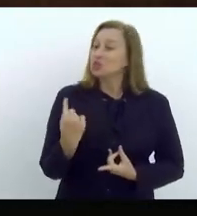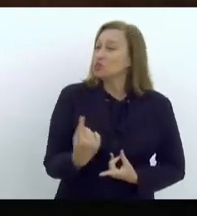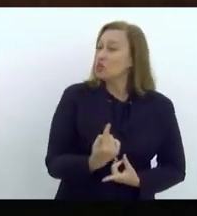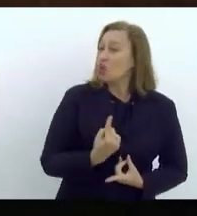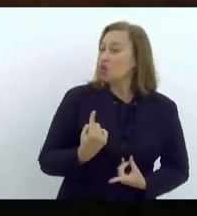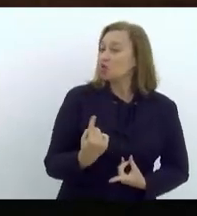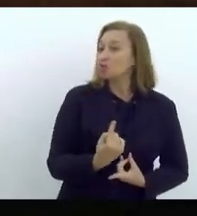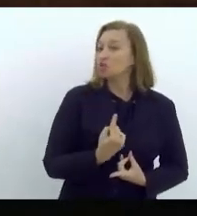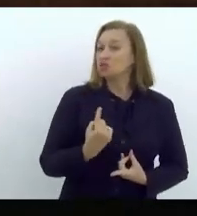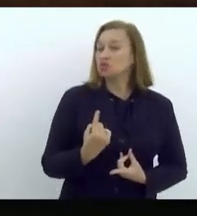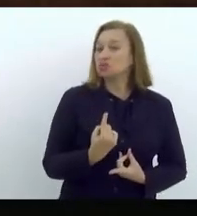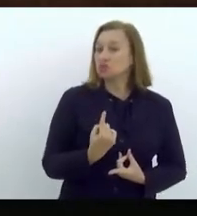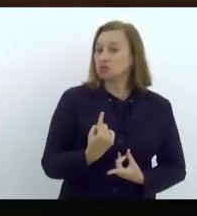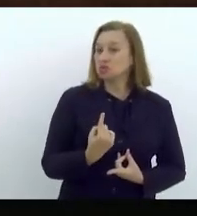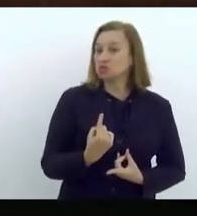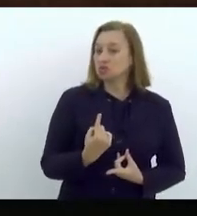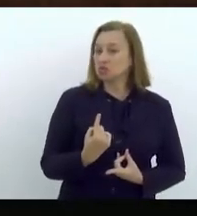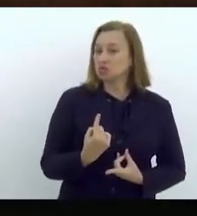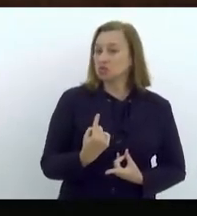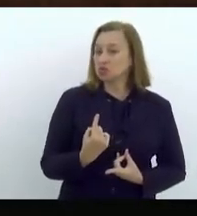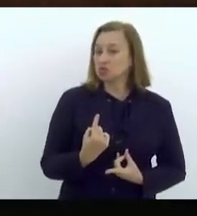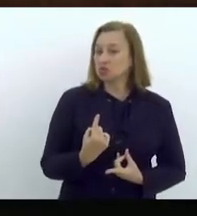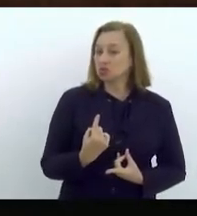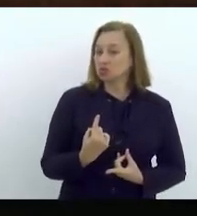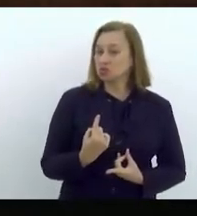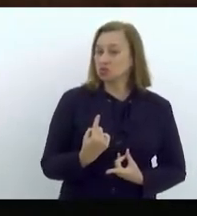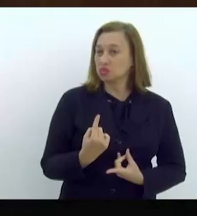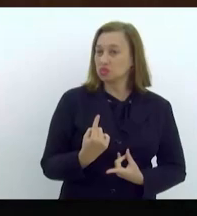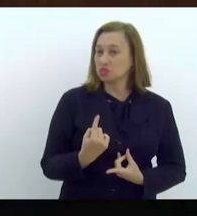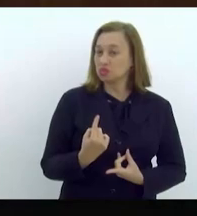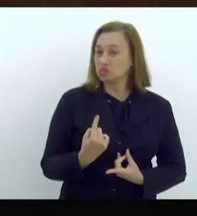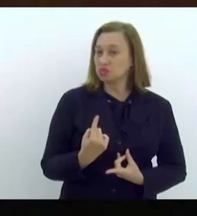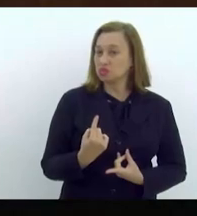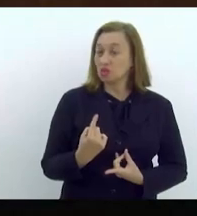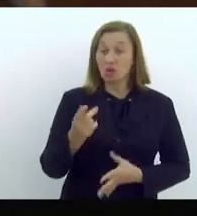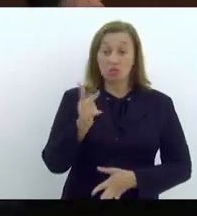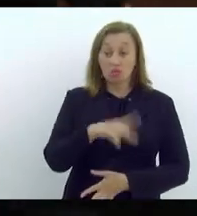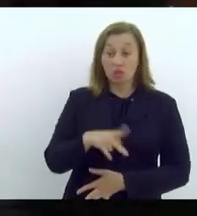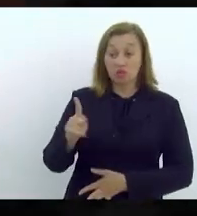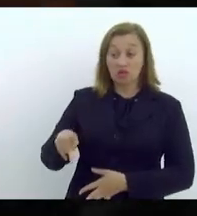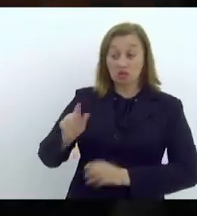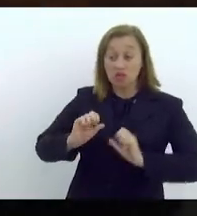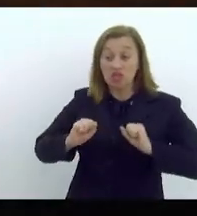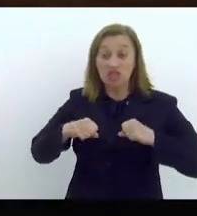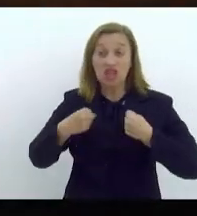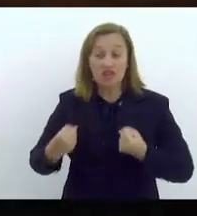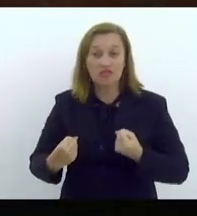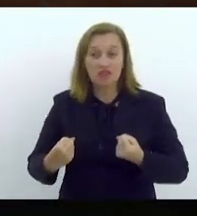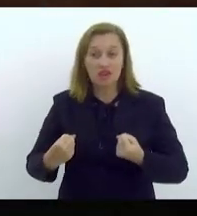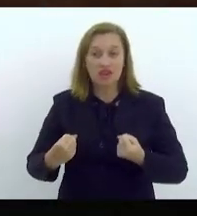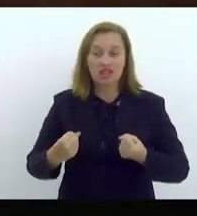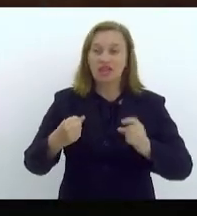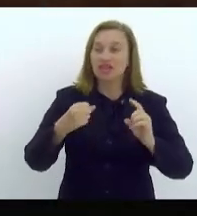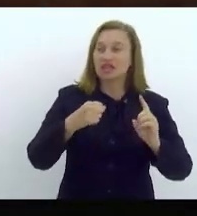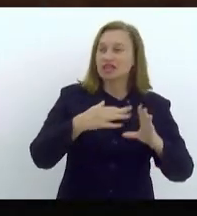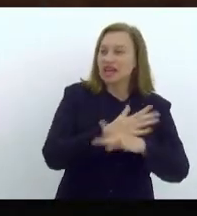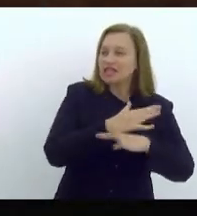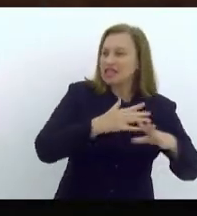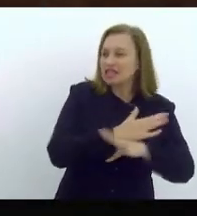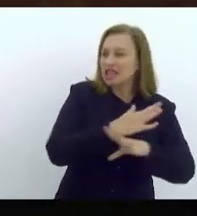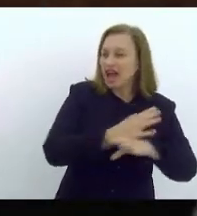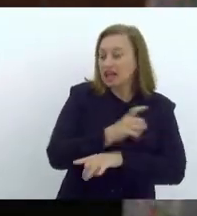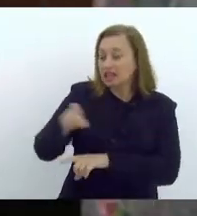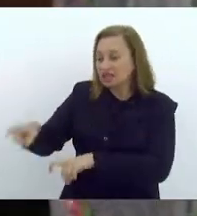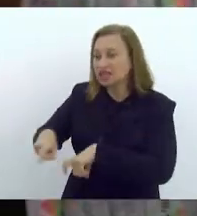mentor nas questões de defesa das cidades do interior do Estado do Rio de Janeiro